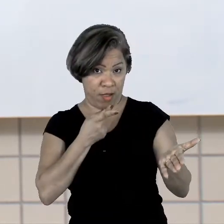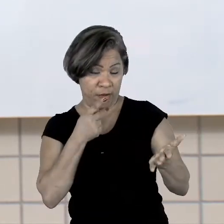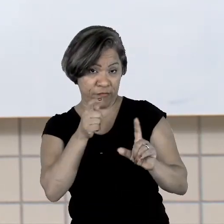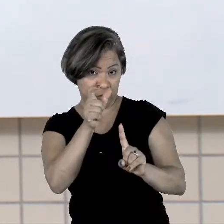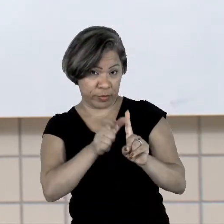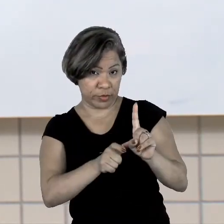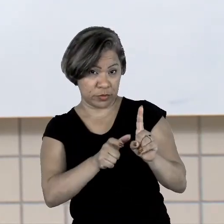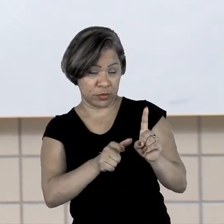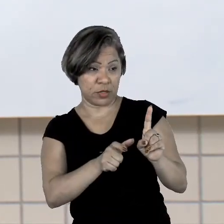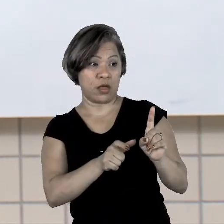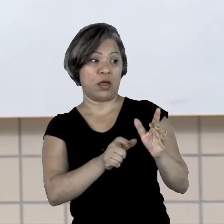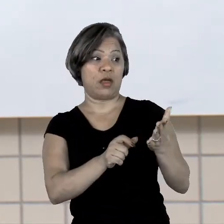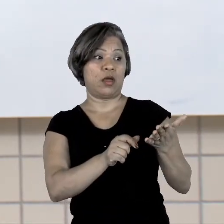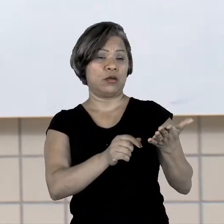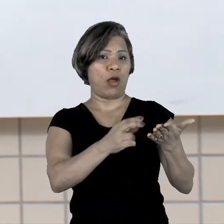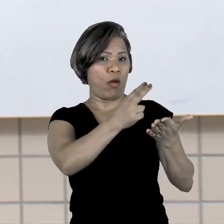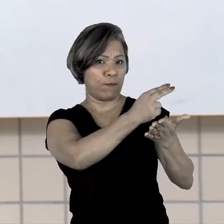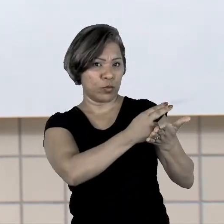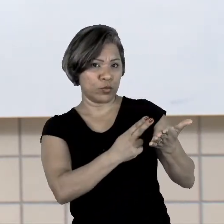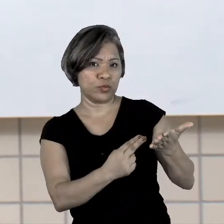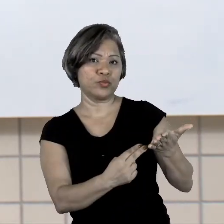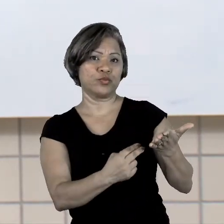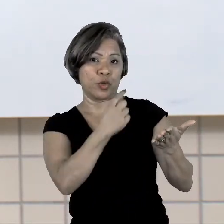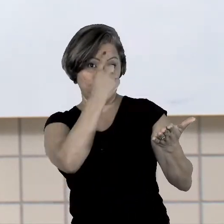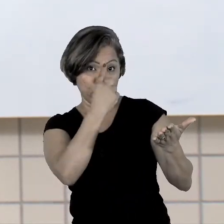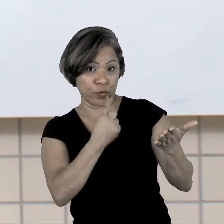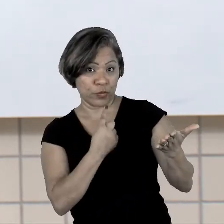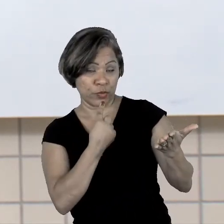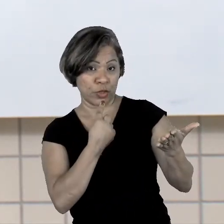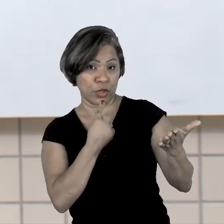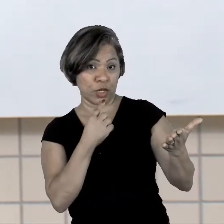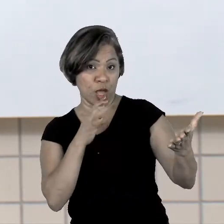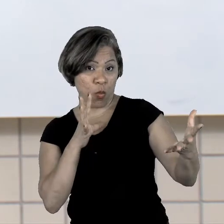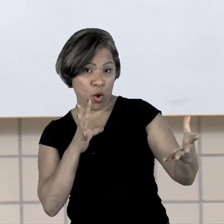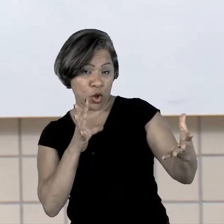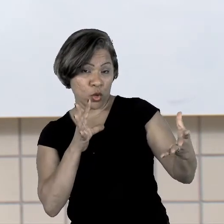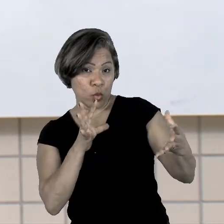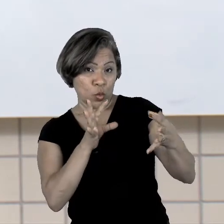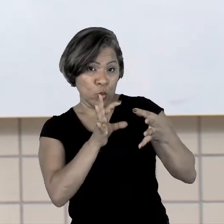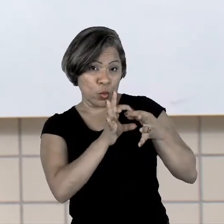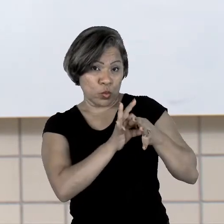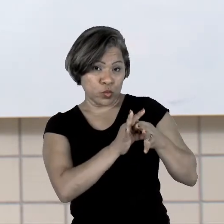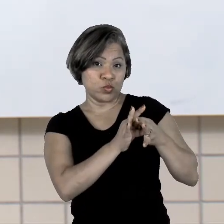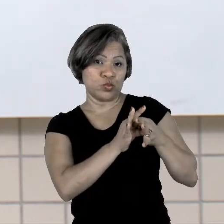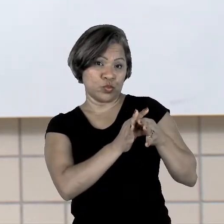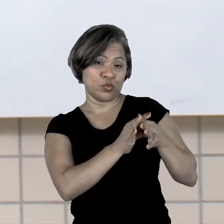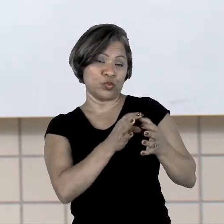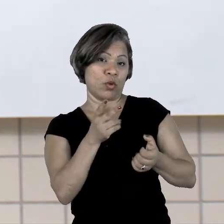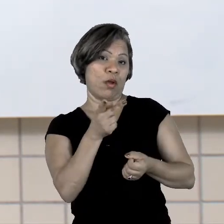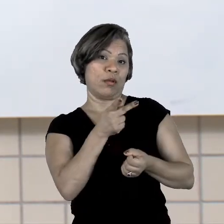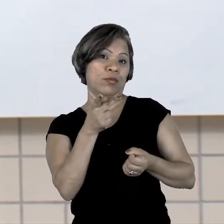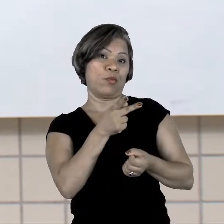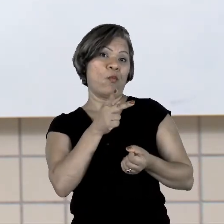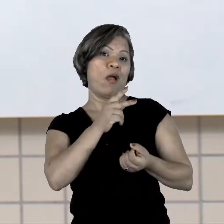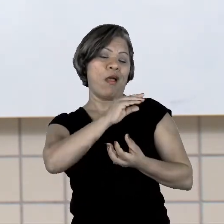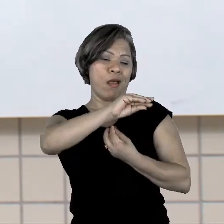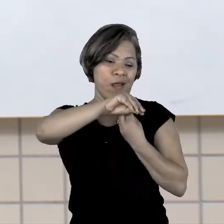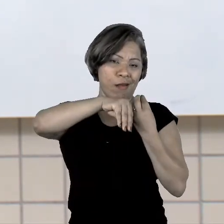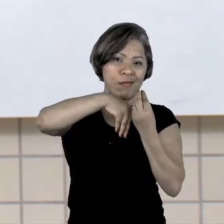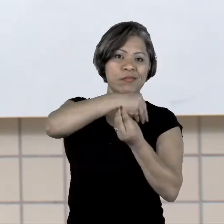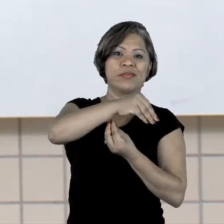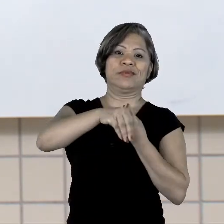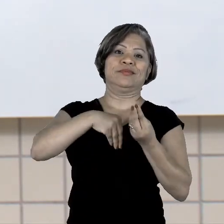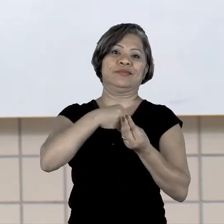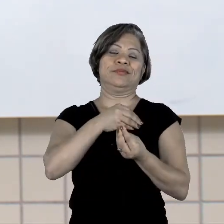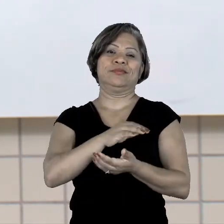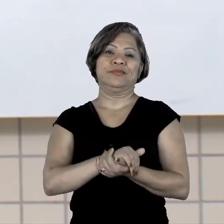o desenho, com figuras. Quando eu junto essas duas linguagens, eu chamo de linguagem mista. E quando eu utilizo